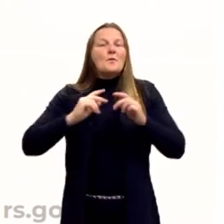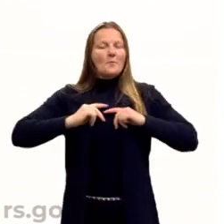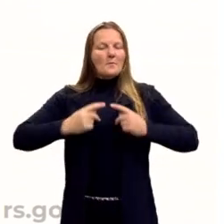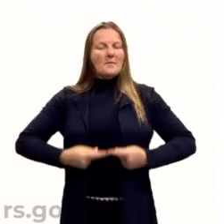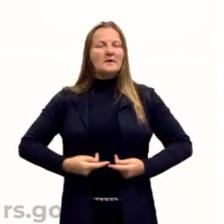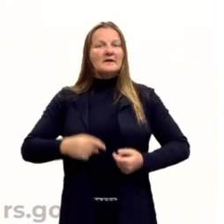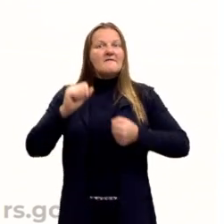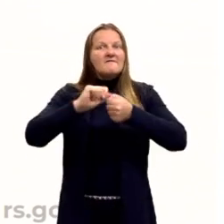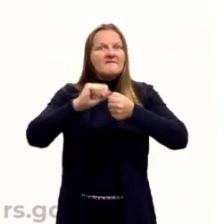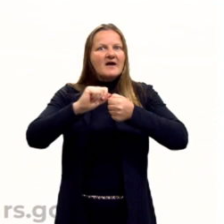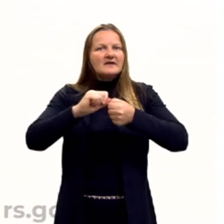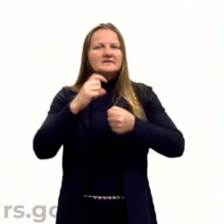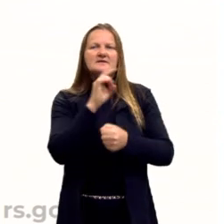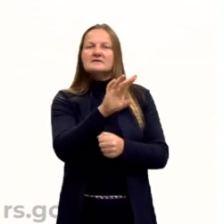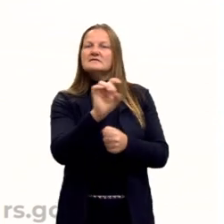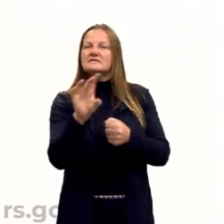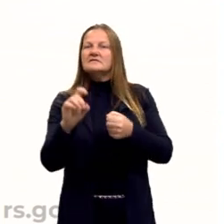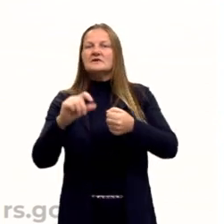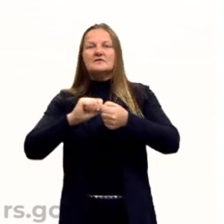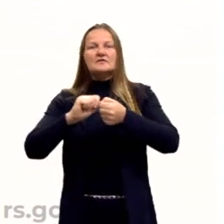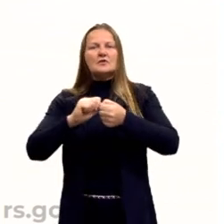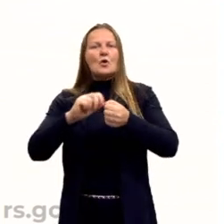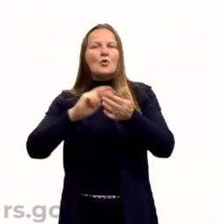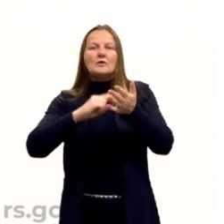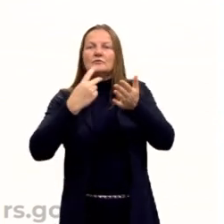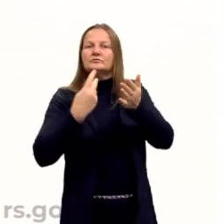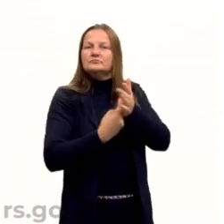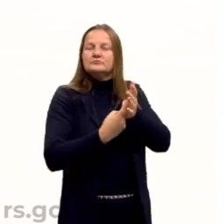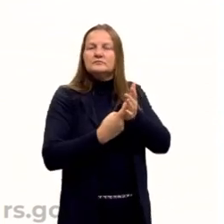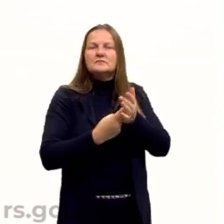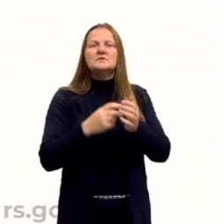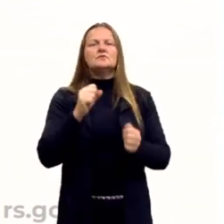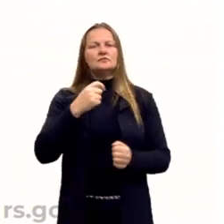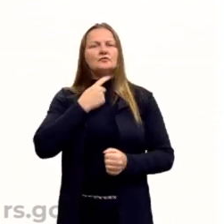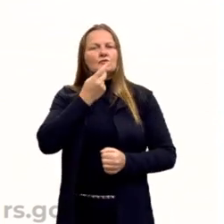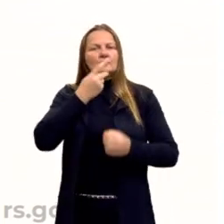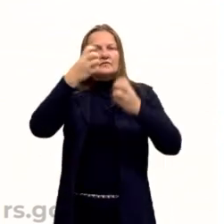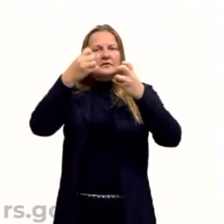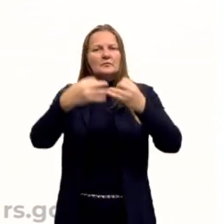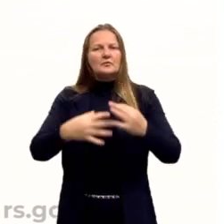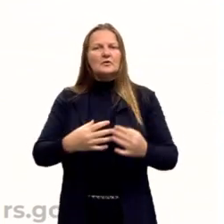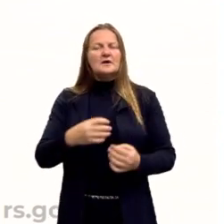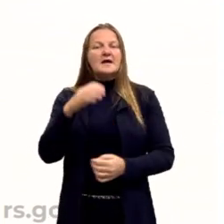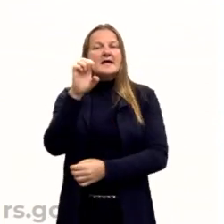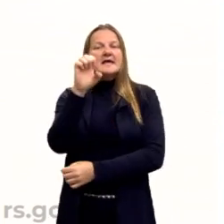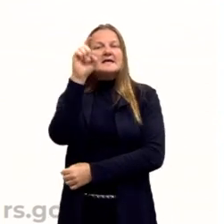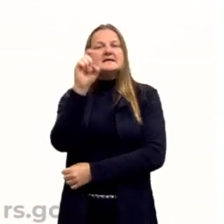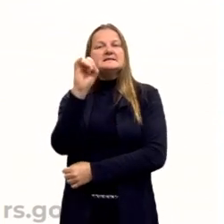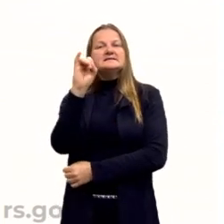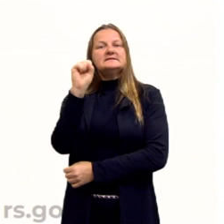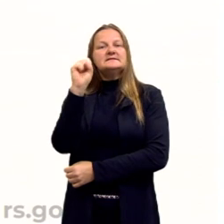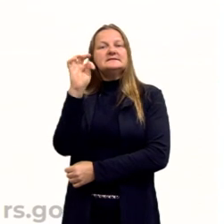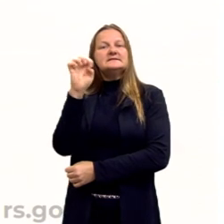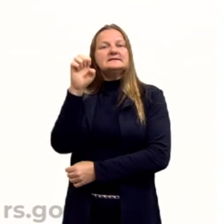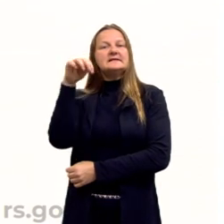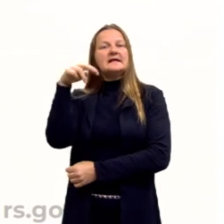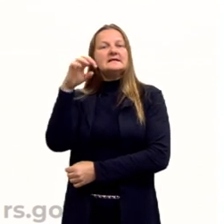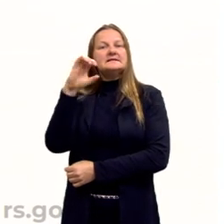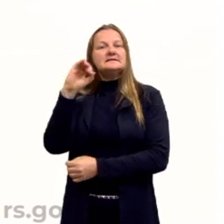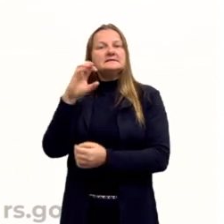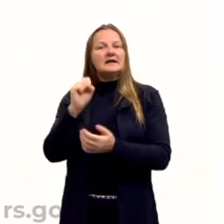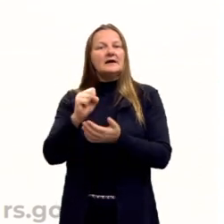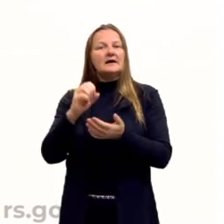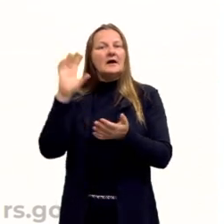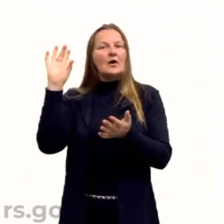que se faz. O que significa, quando afirmamos que a existência precede a essência. O